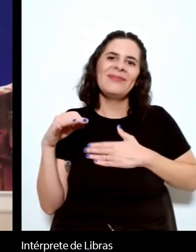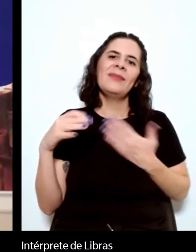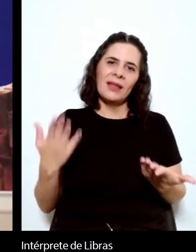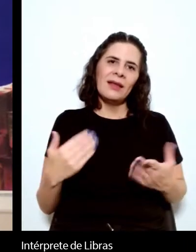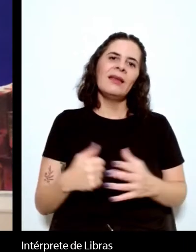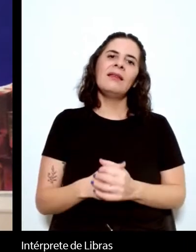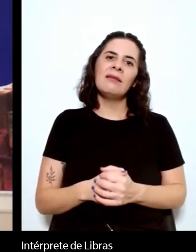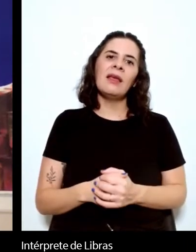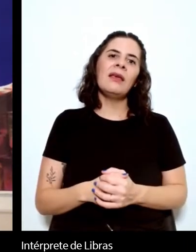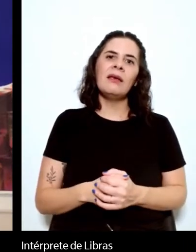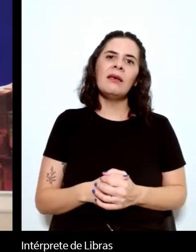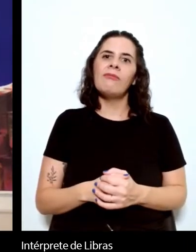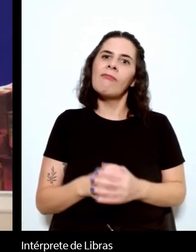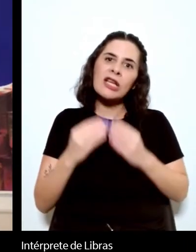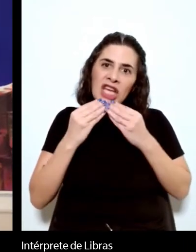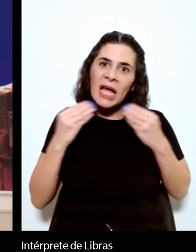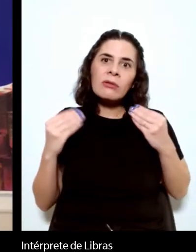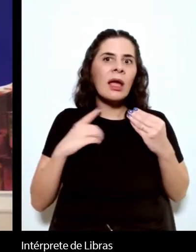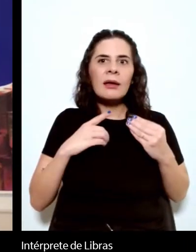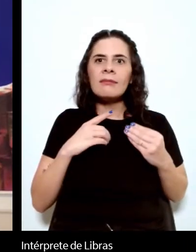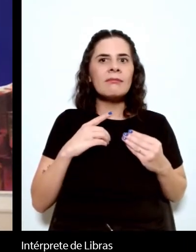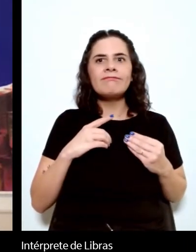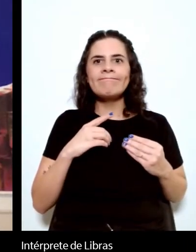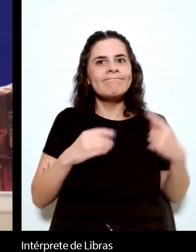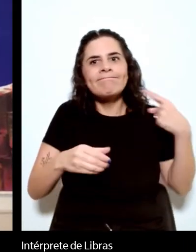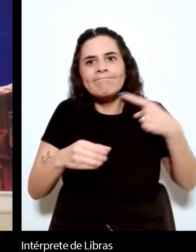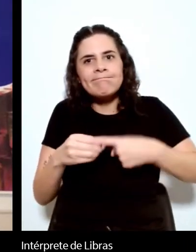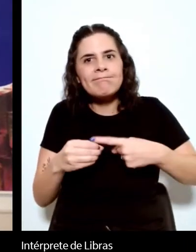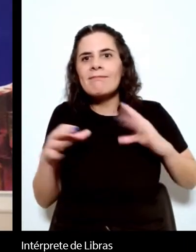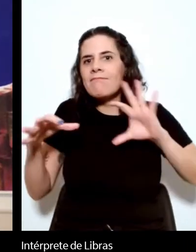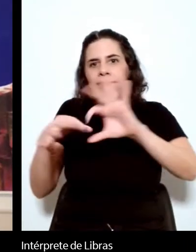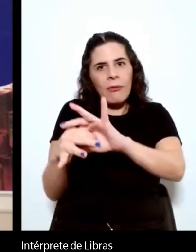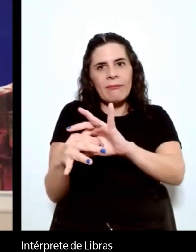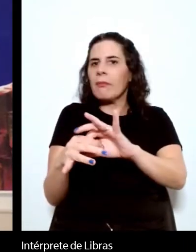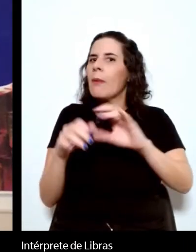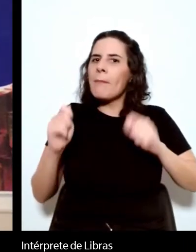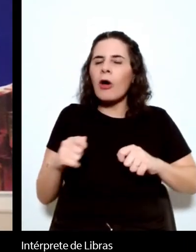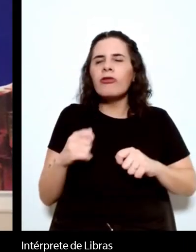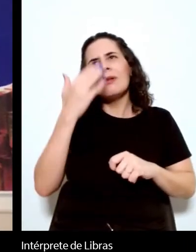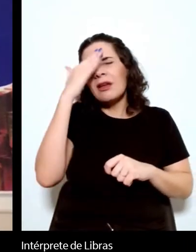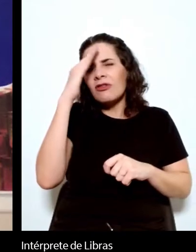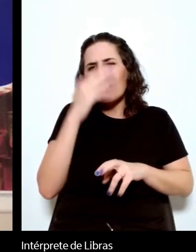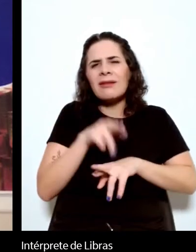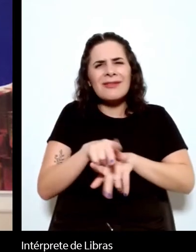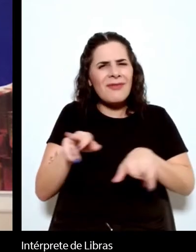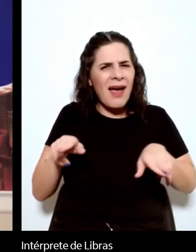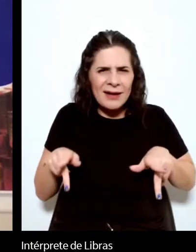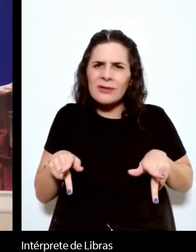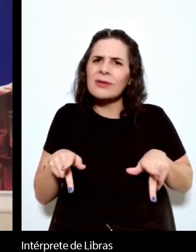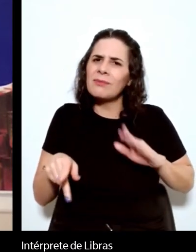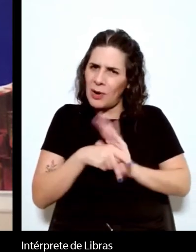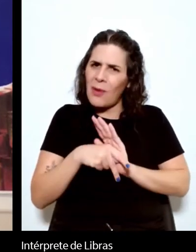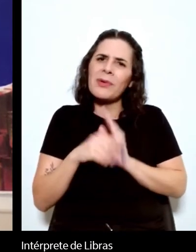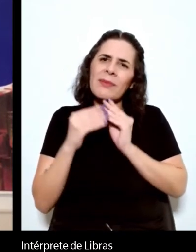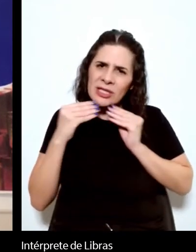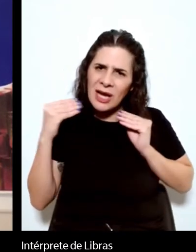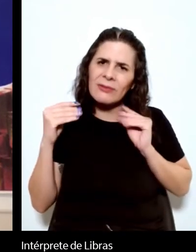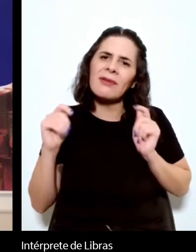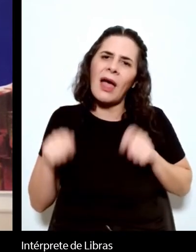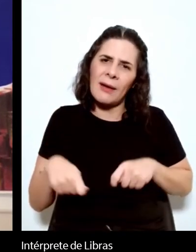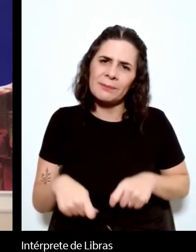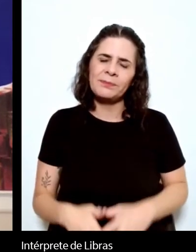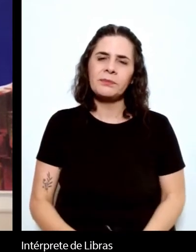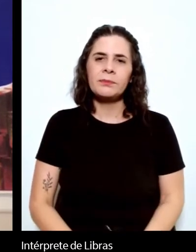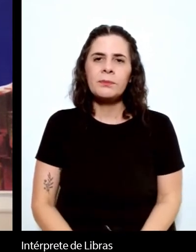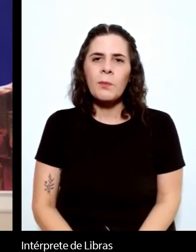muita margem para entendimentos variados sobre Machado de Assis. E eu